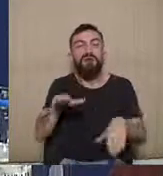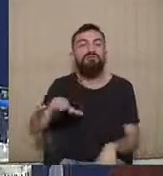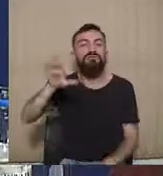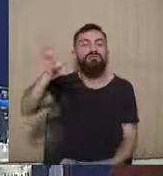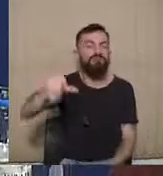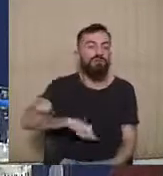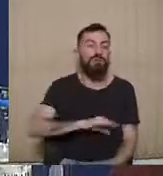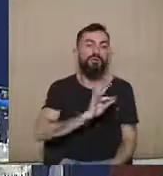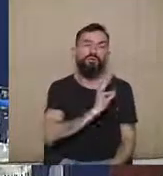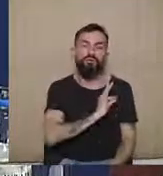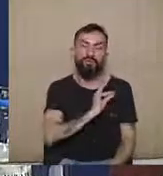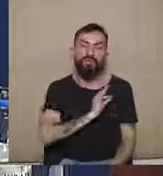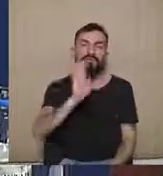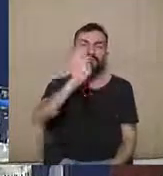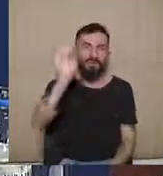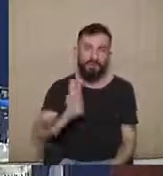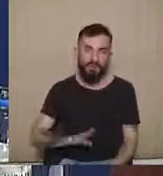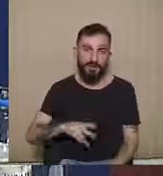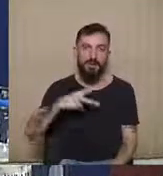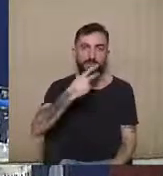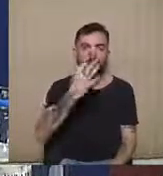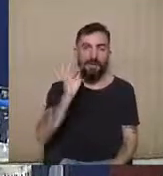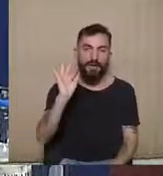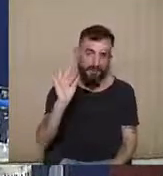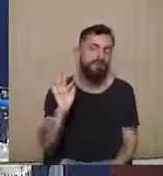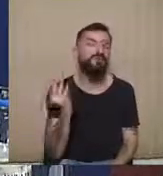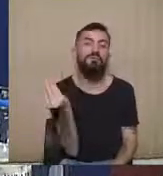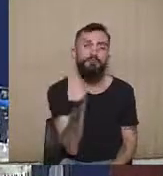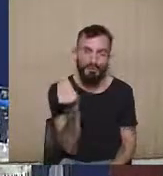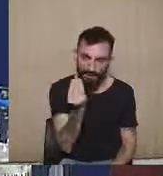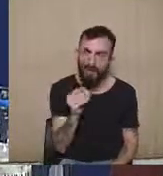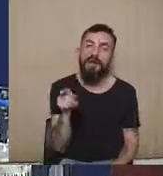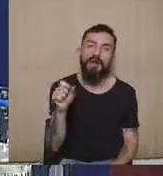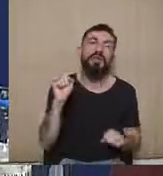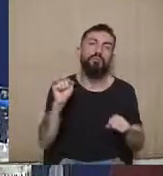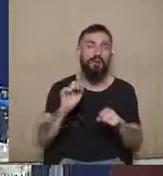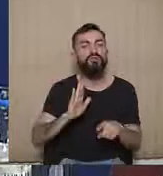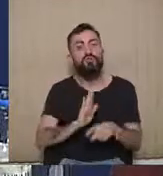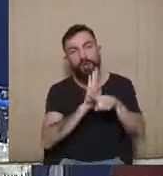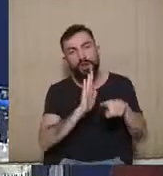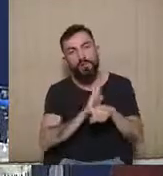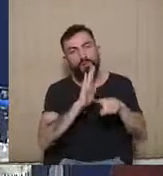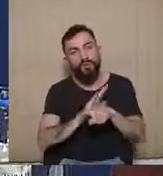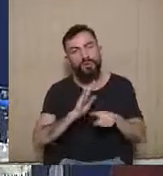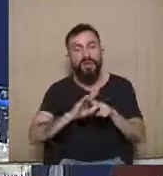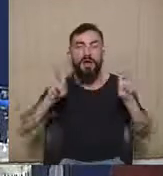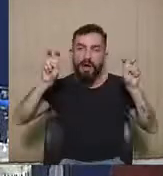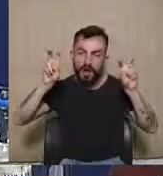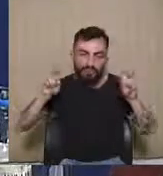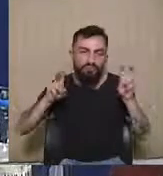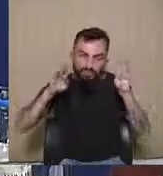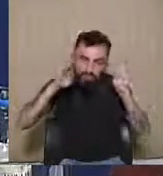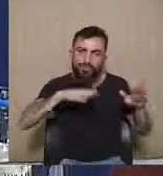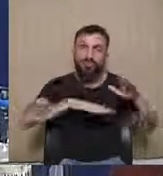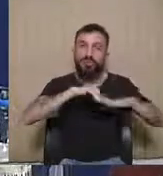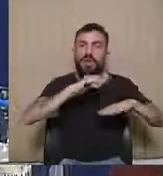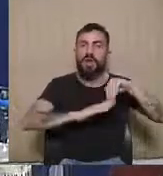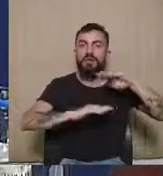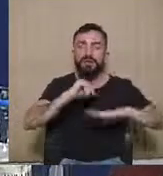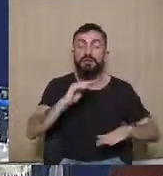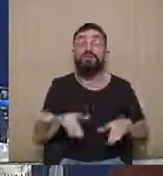Federal, que tem uma condição técnica melhor de cooperar nesses assuntos técnicos, para que possa, quando